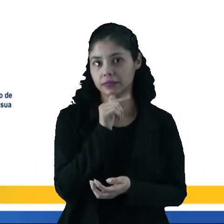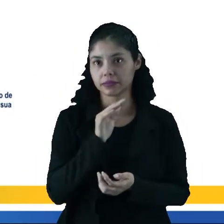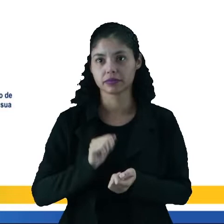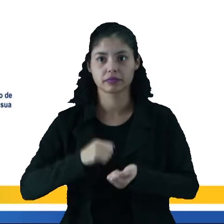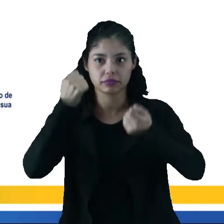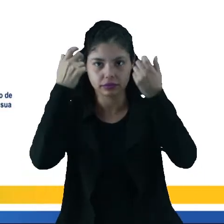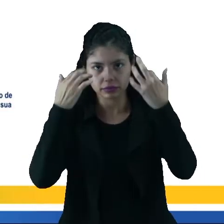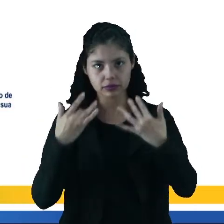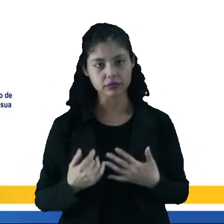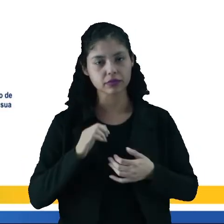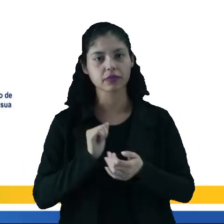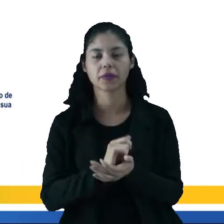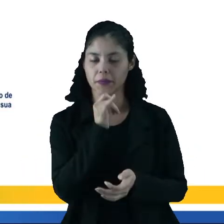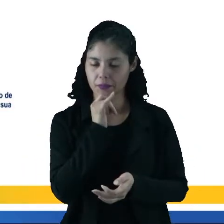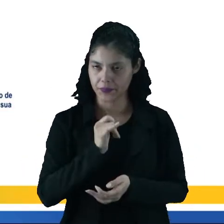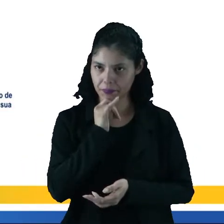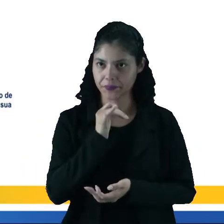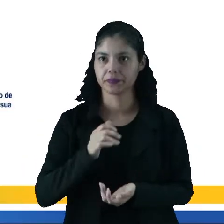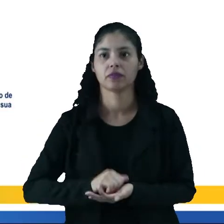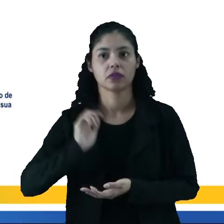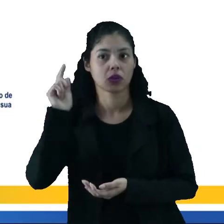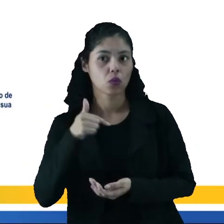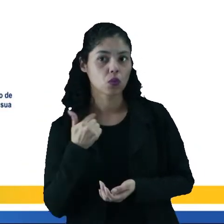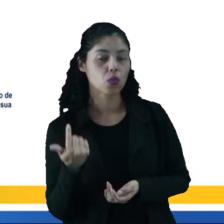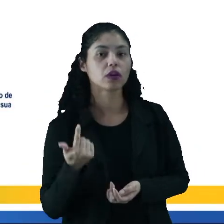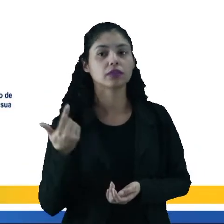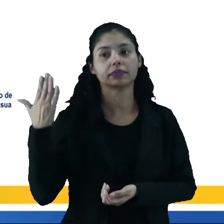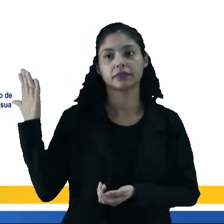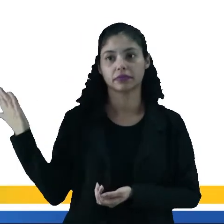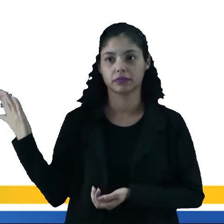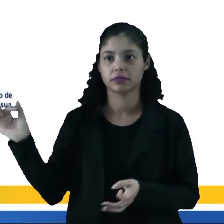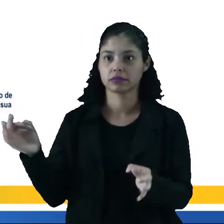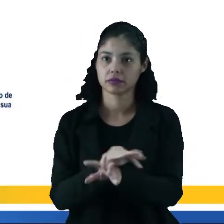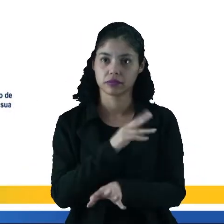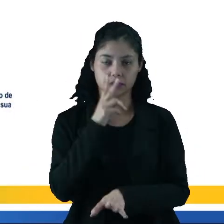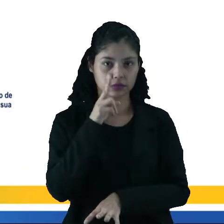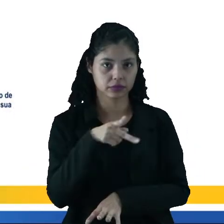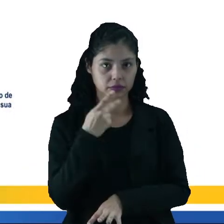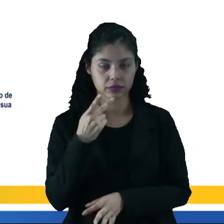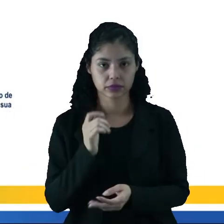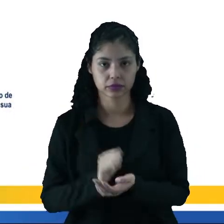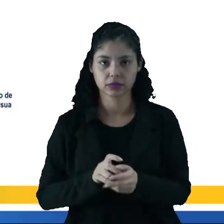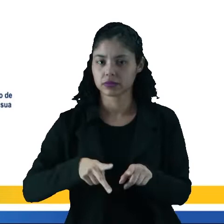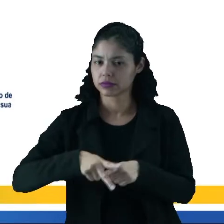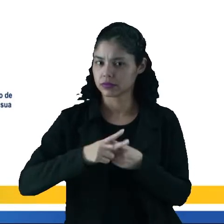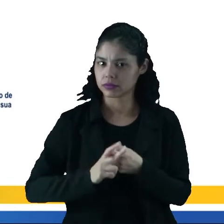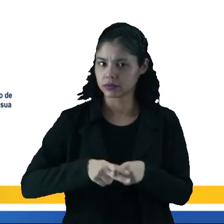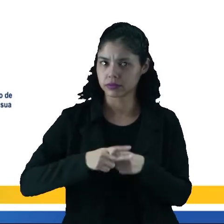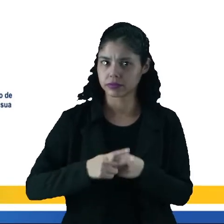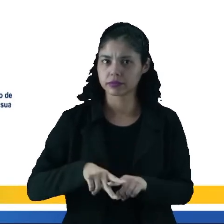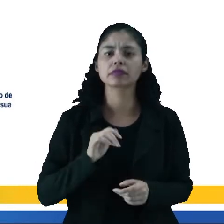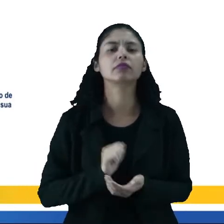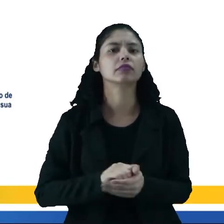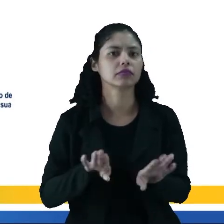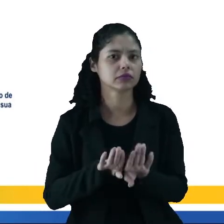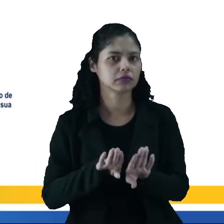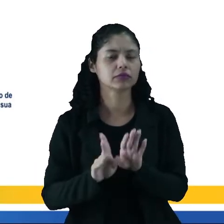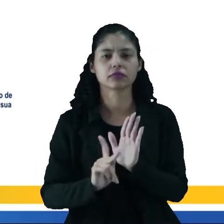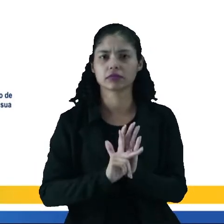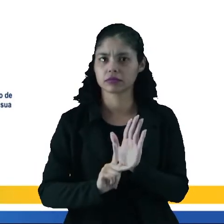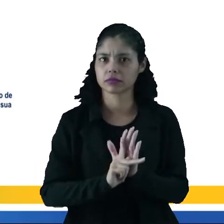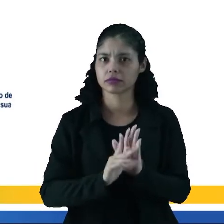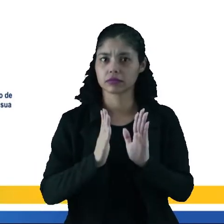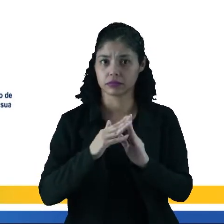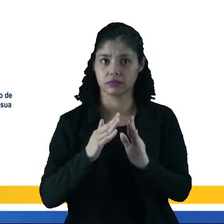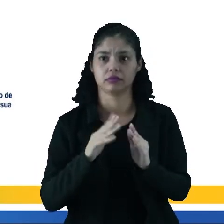tomar banho. Esse é um exemplo. E o outro, esse que acabei de falar para vocês, que são instalados nas residências. Então